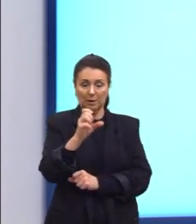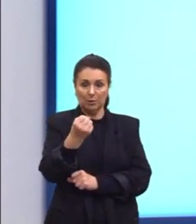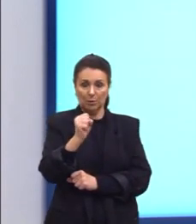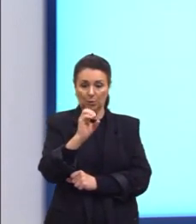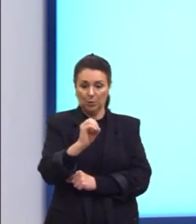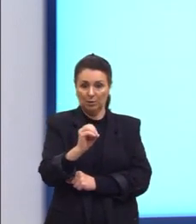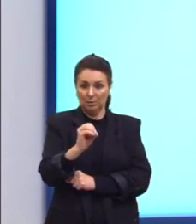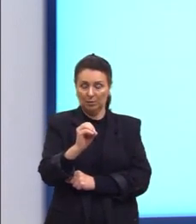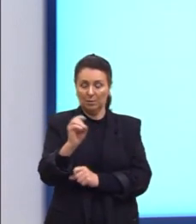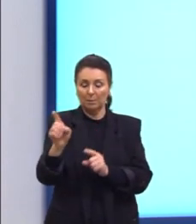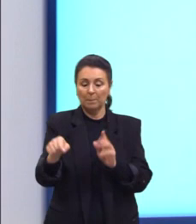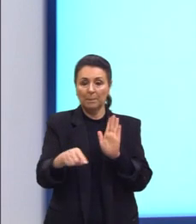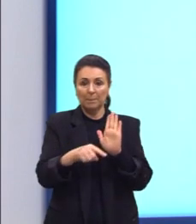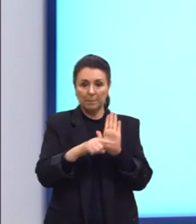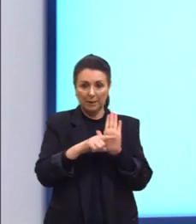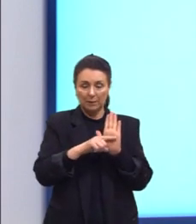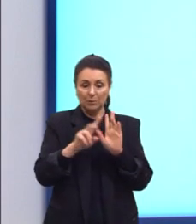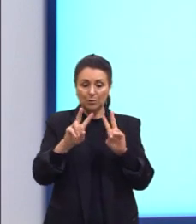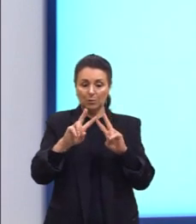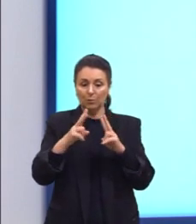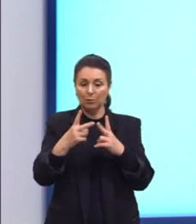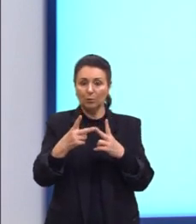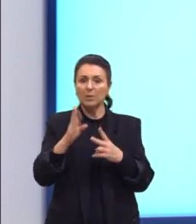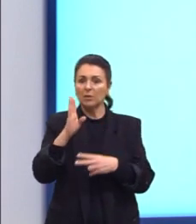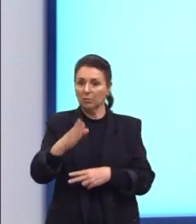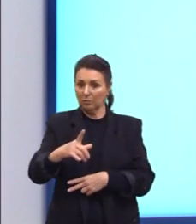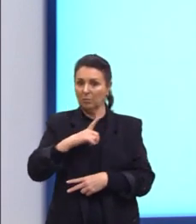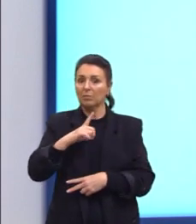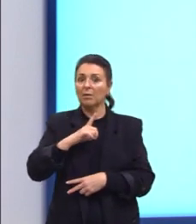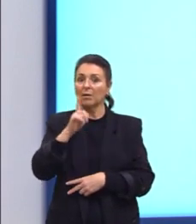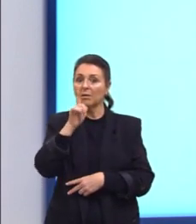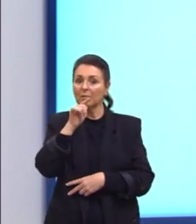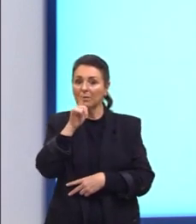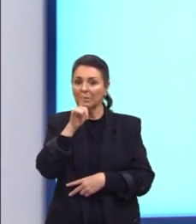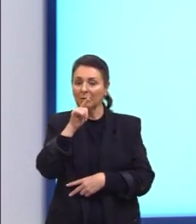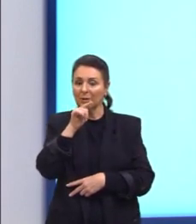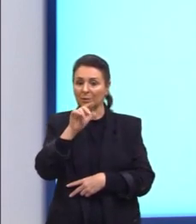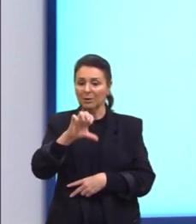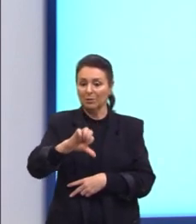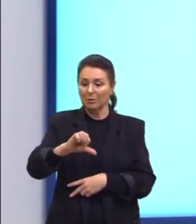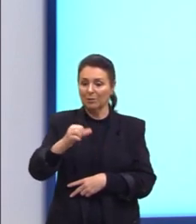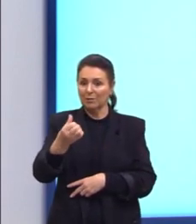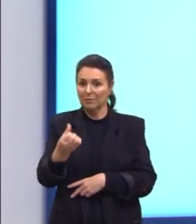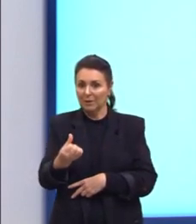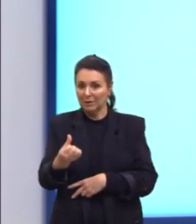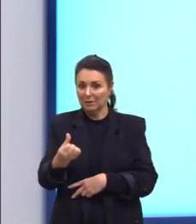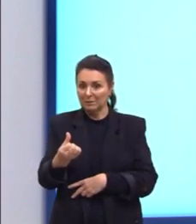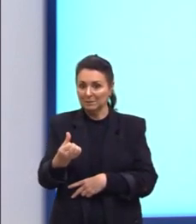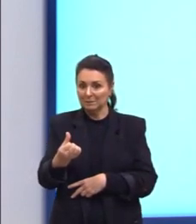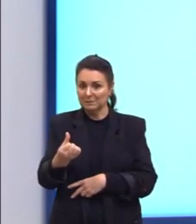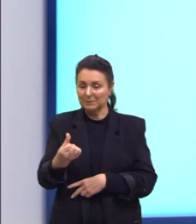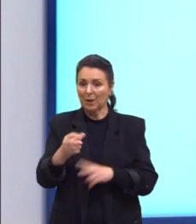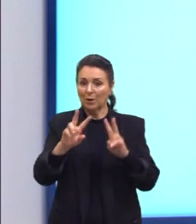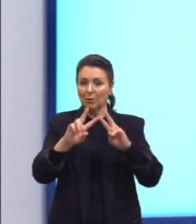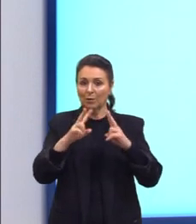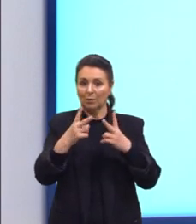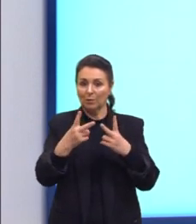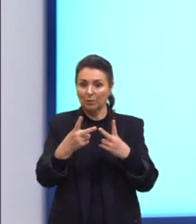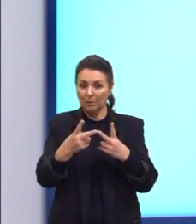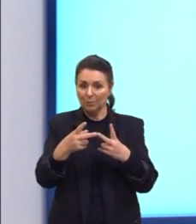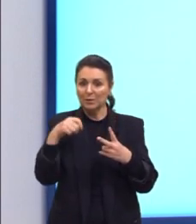menos o volume que já tem de água aqui, de 96. Então, o volume que precisa ser